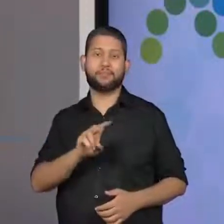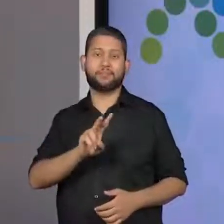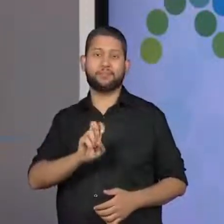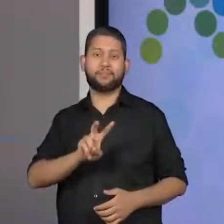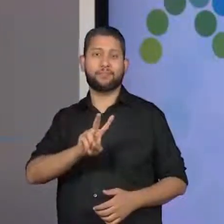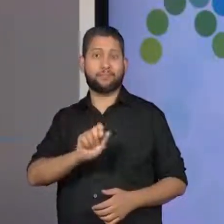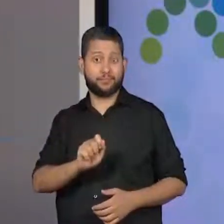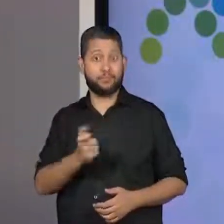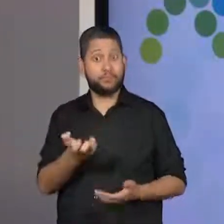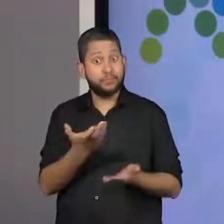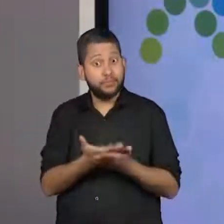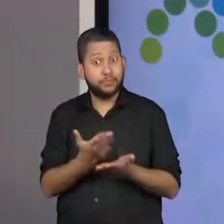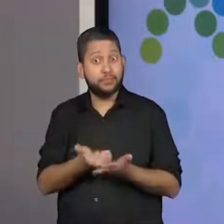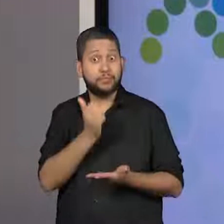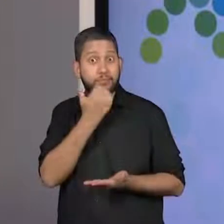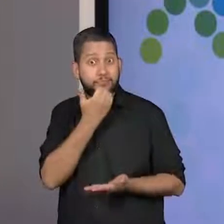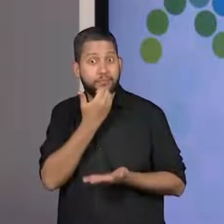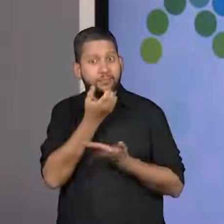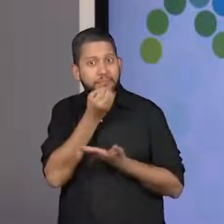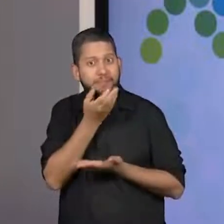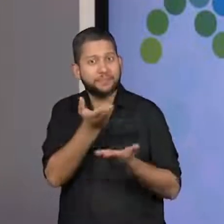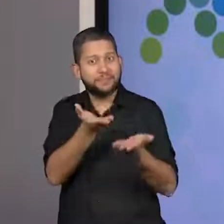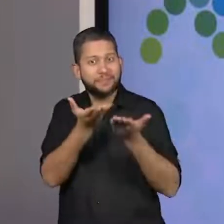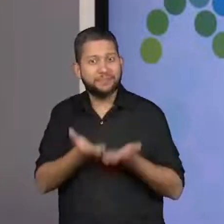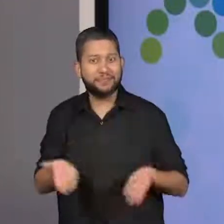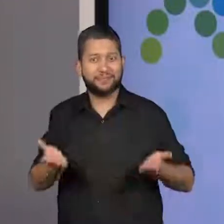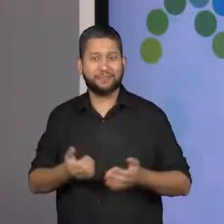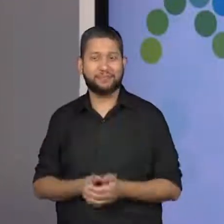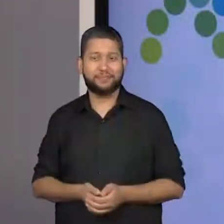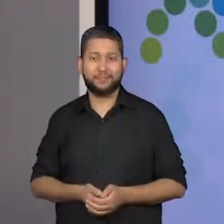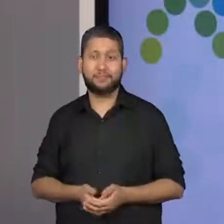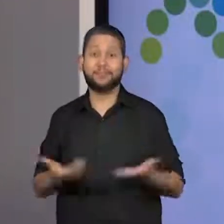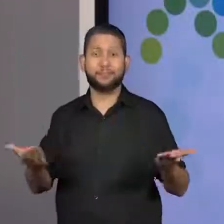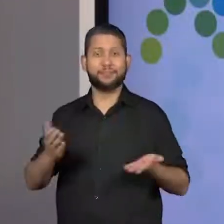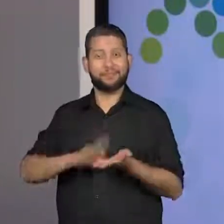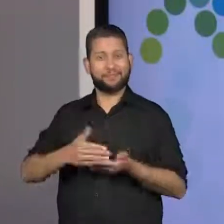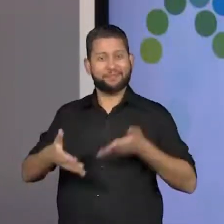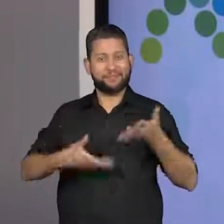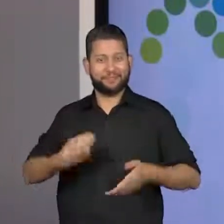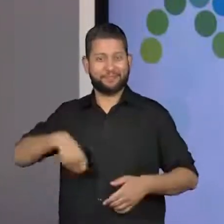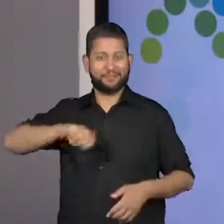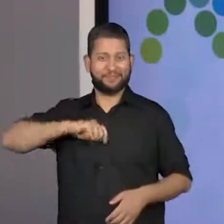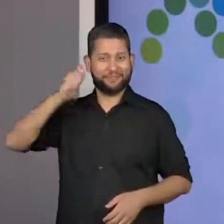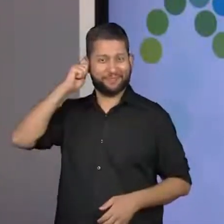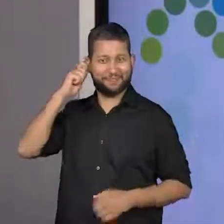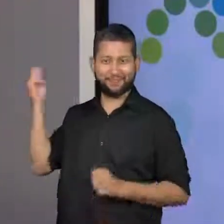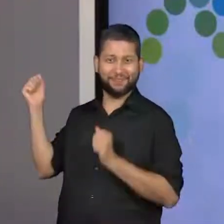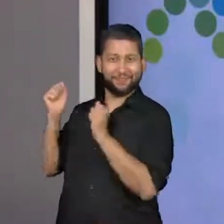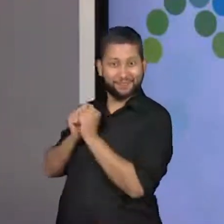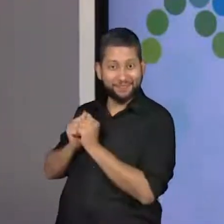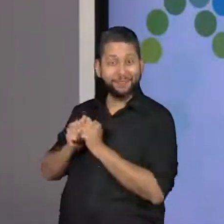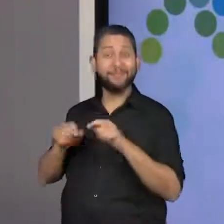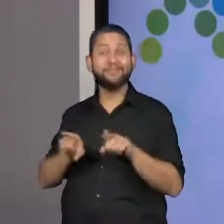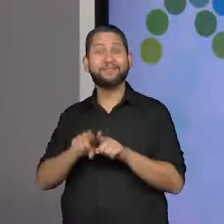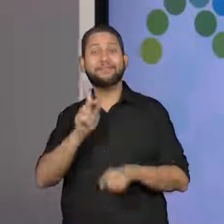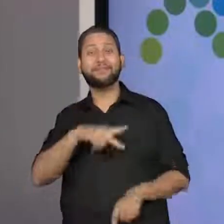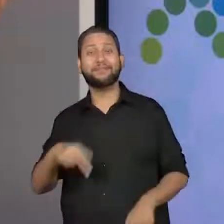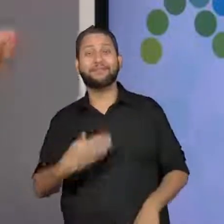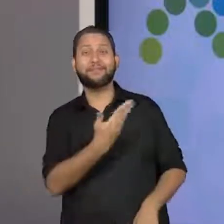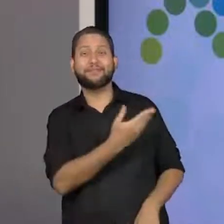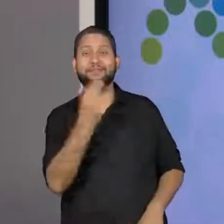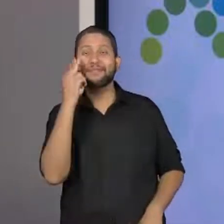ciências. Sejam todos muito bem-vindos. E olha, além do Andrei, que está aqui conosco, temos também o professor